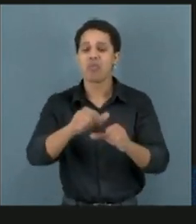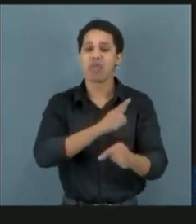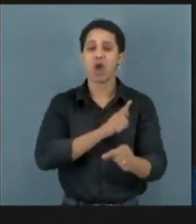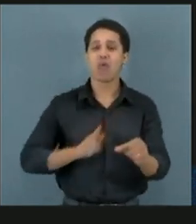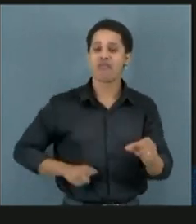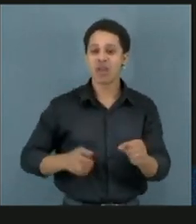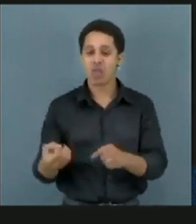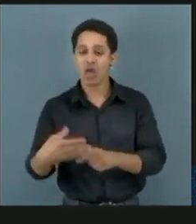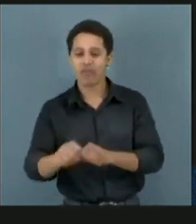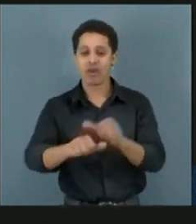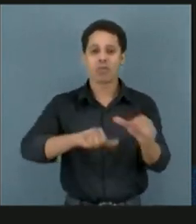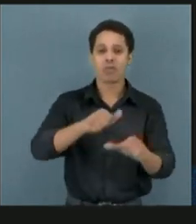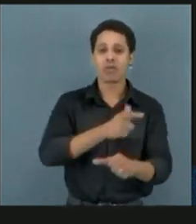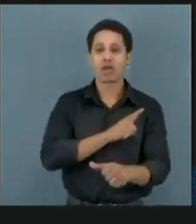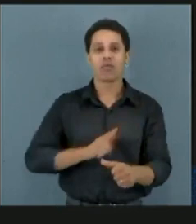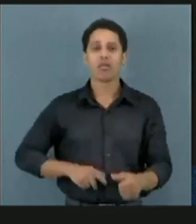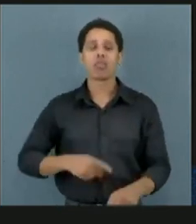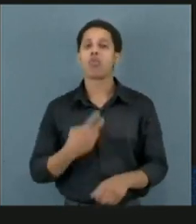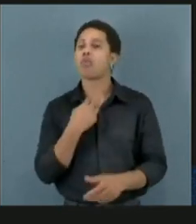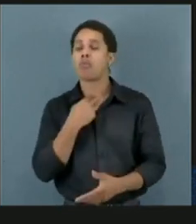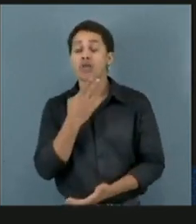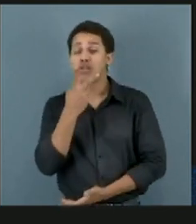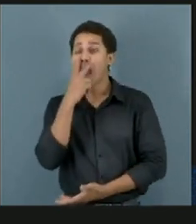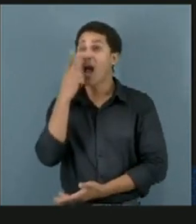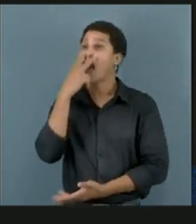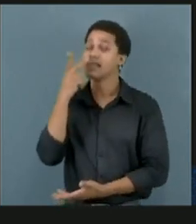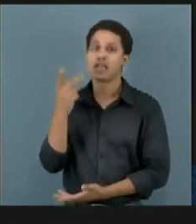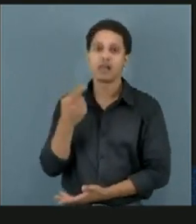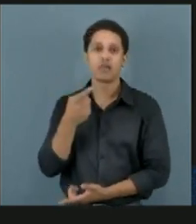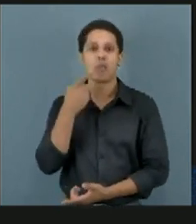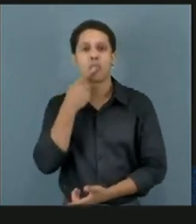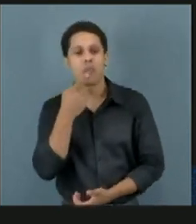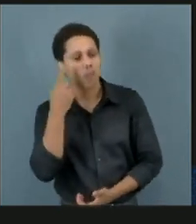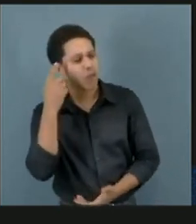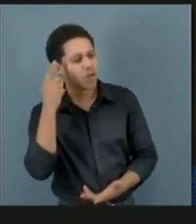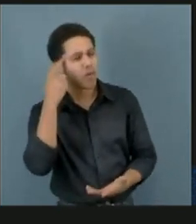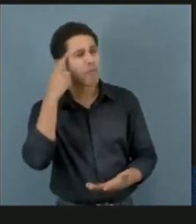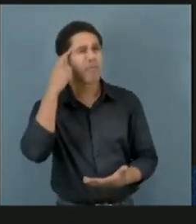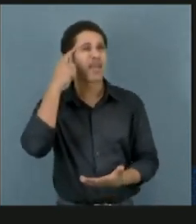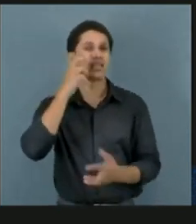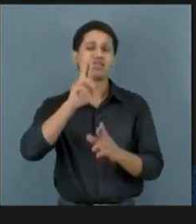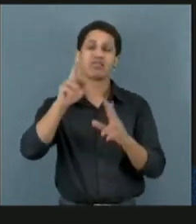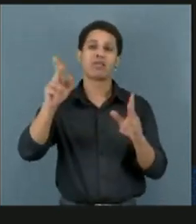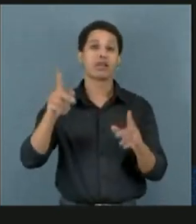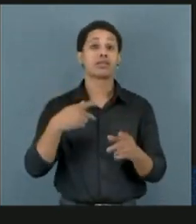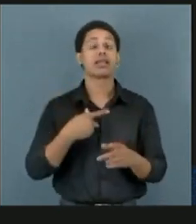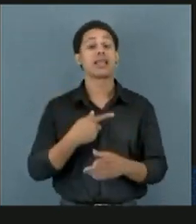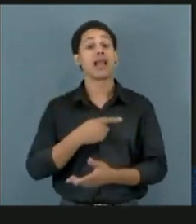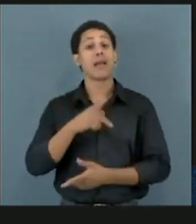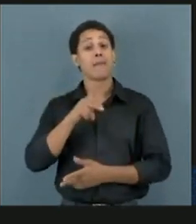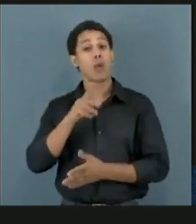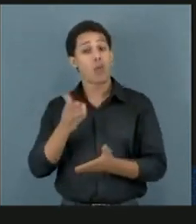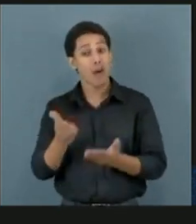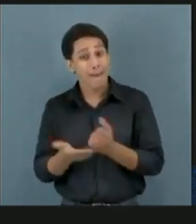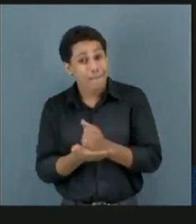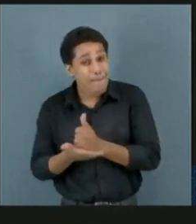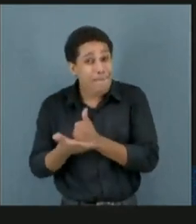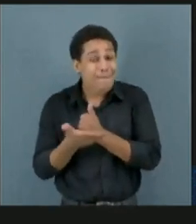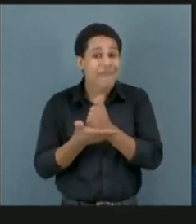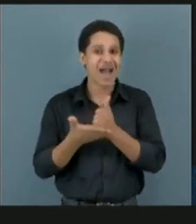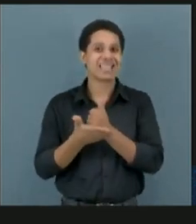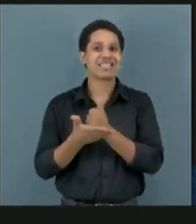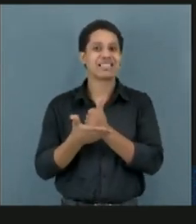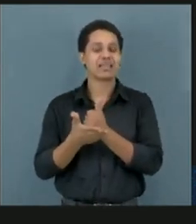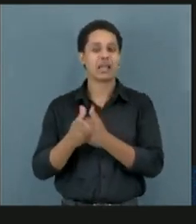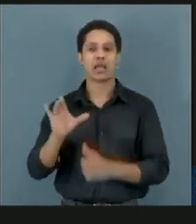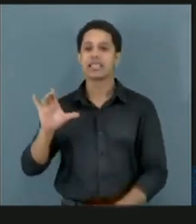Não pode ser por achismo. Não pode ser por ideologia. Tem que ser por bases científicas. O Brasil hoje é campeão